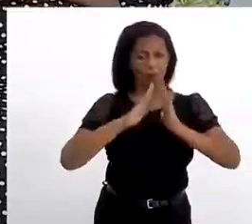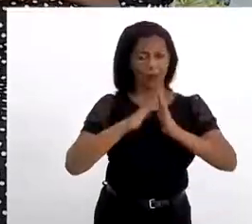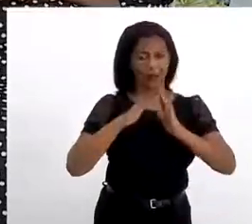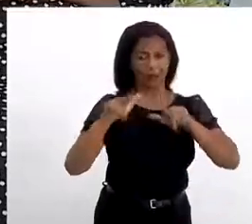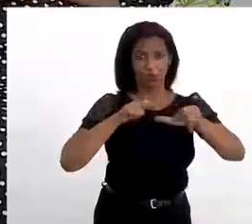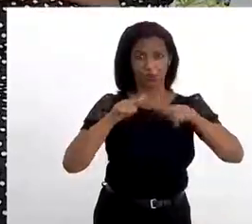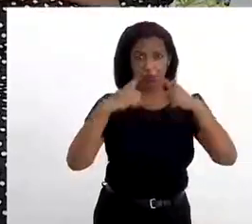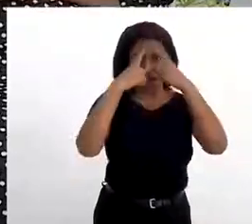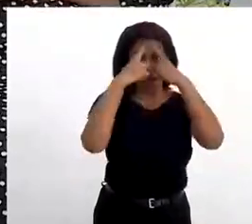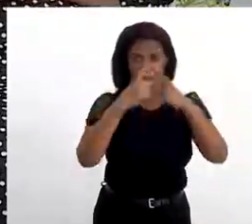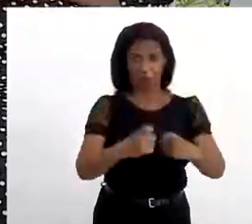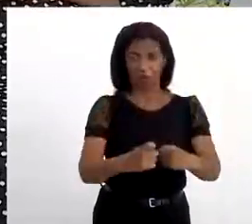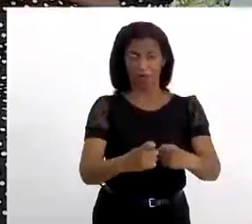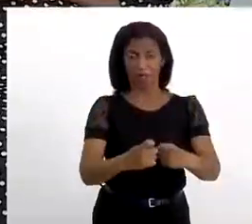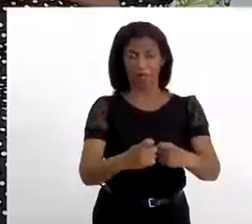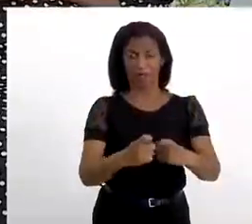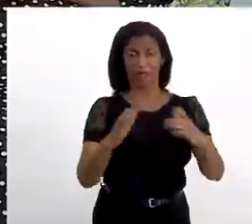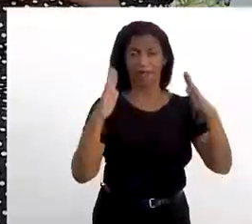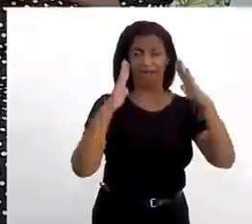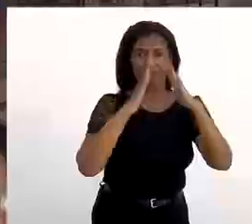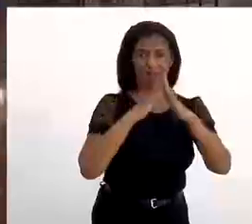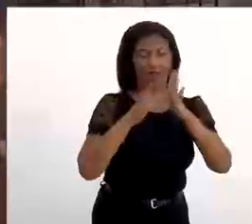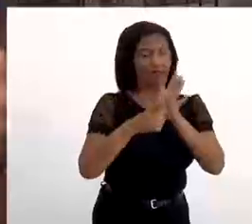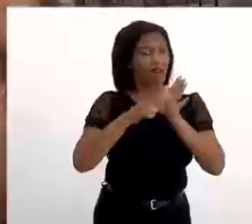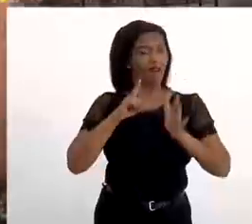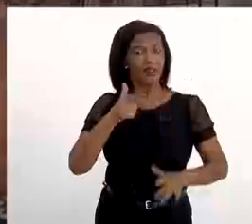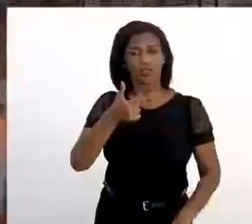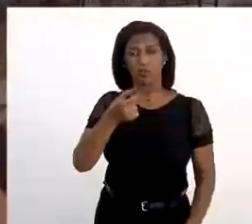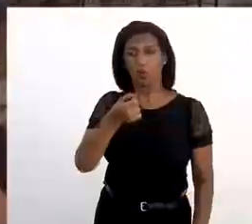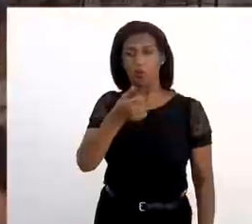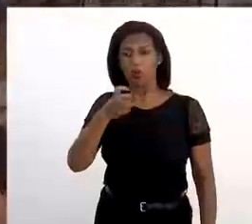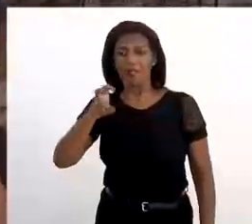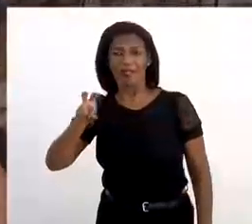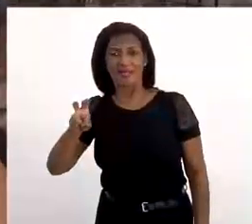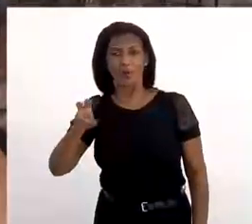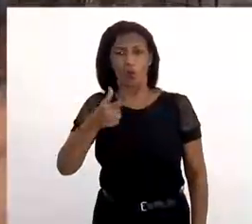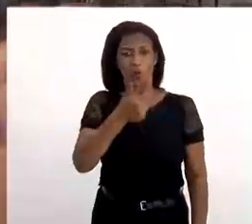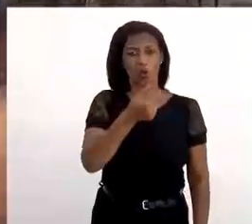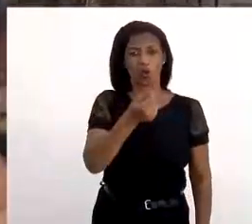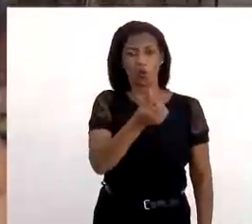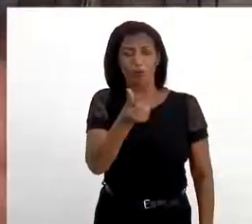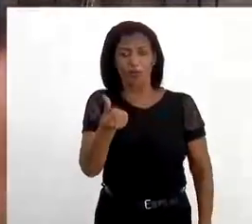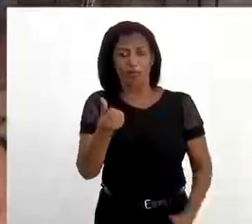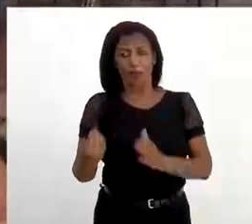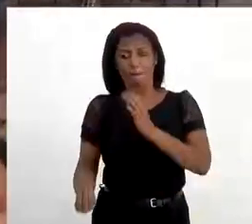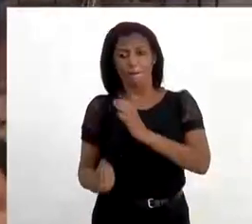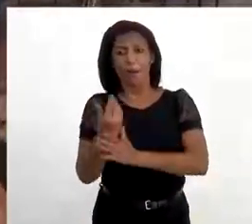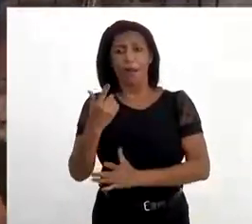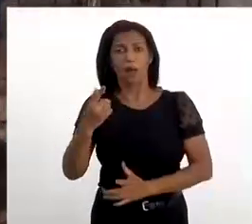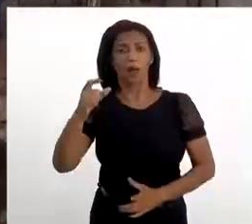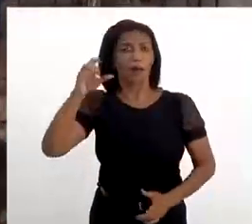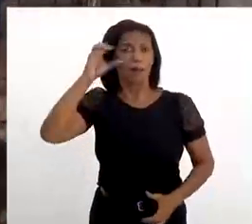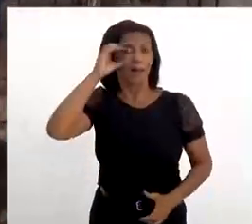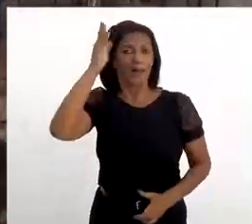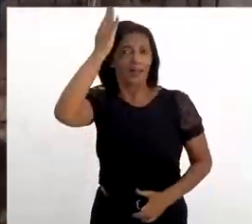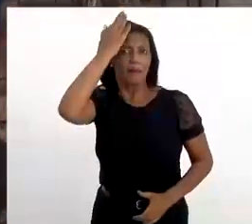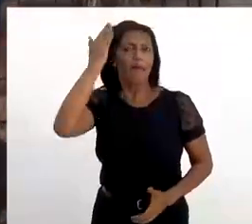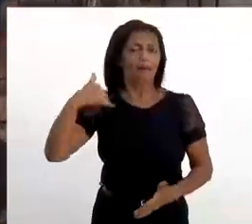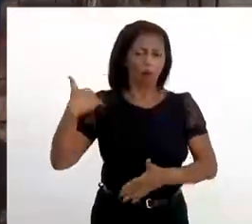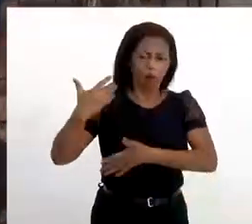desde 2005, antes da Lei Maria da Penha. Em 2006 veio a Lei Maria da Penha. E até hoje eu continuo trabalhando